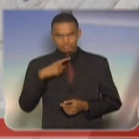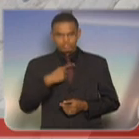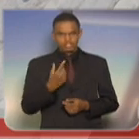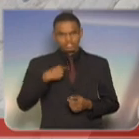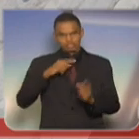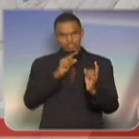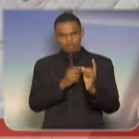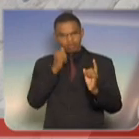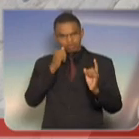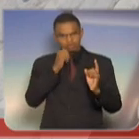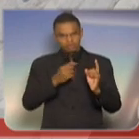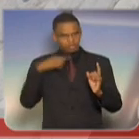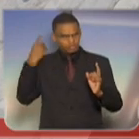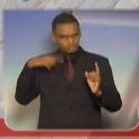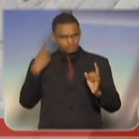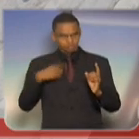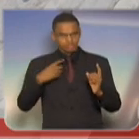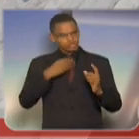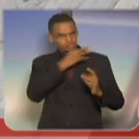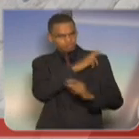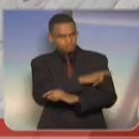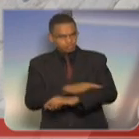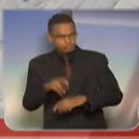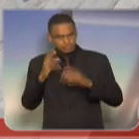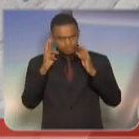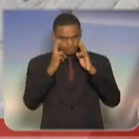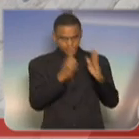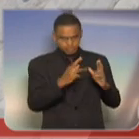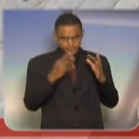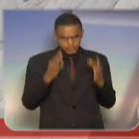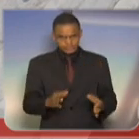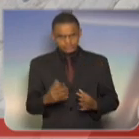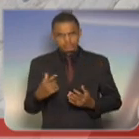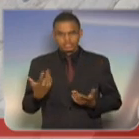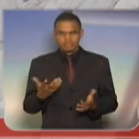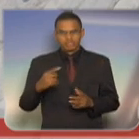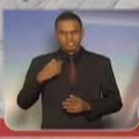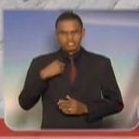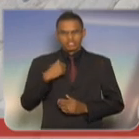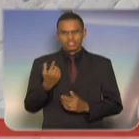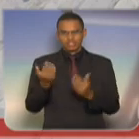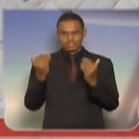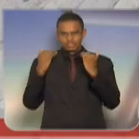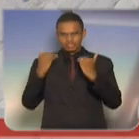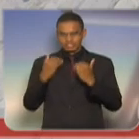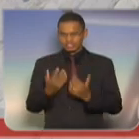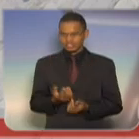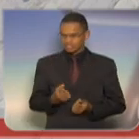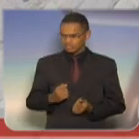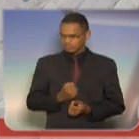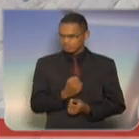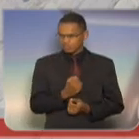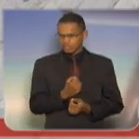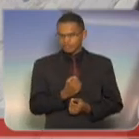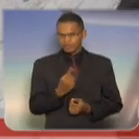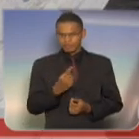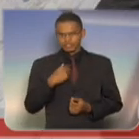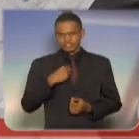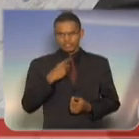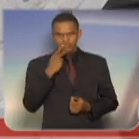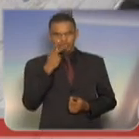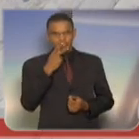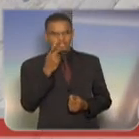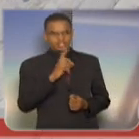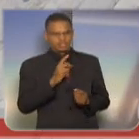um relacionamento muito bom de cordialidade e amizade, mas eu queria também me dizer indignado, eu não vou nem citar o nome do deputado, gente, porque eu não gosto de dizer o nome do diabo,